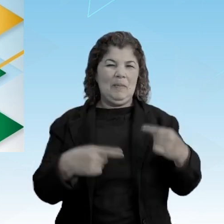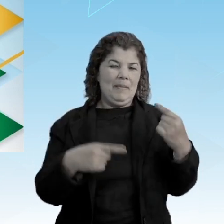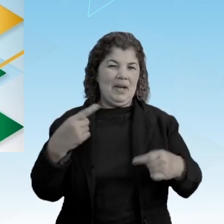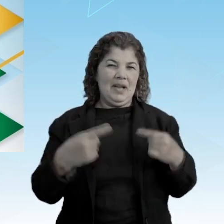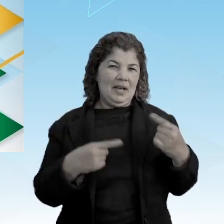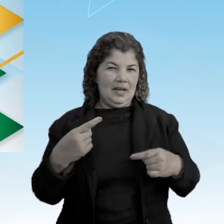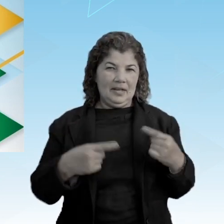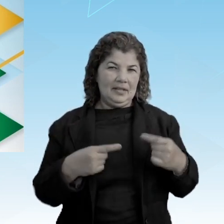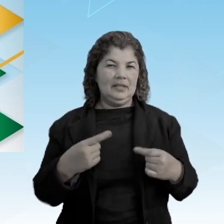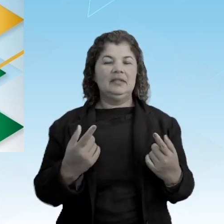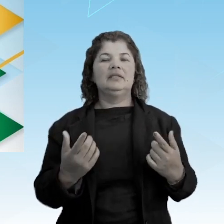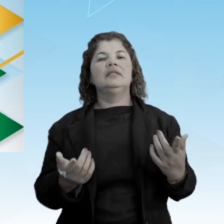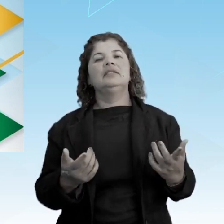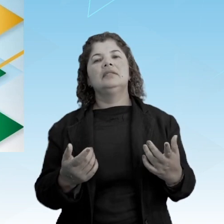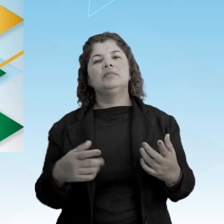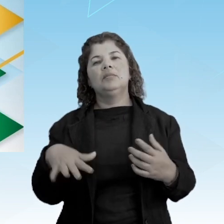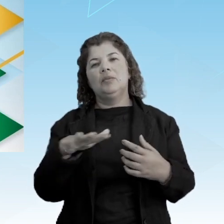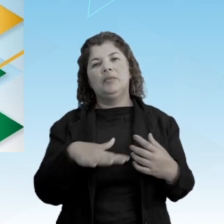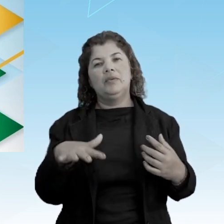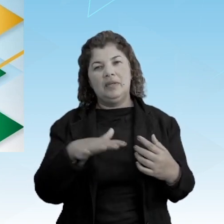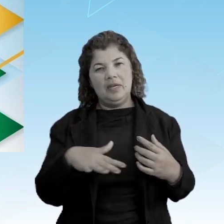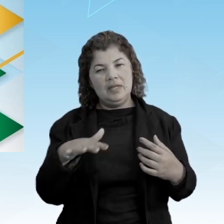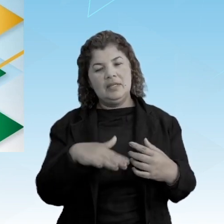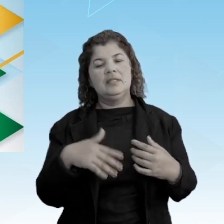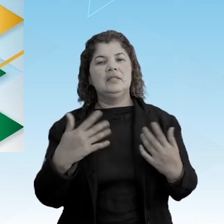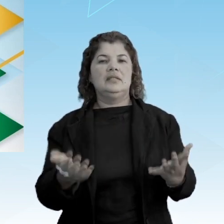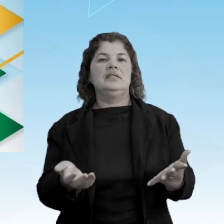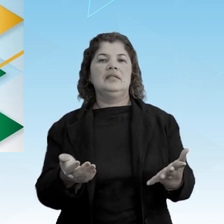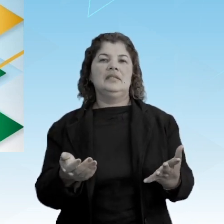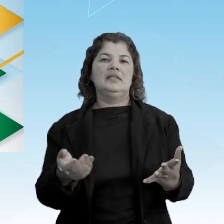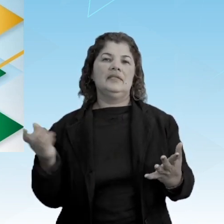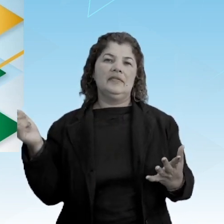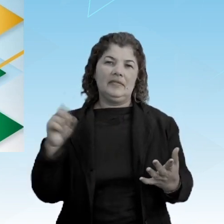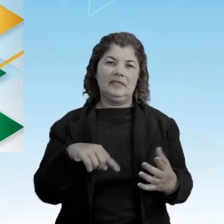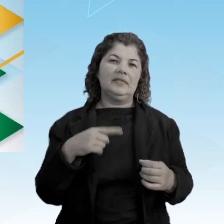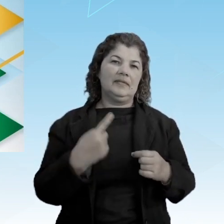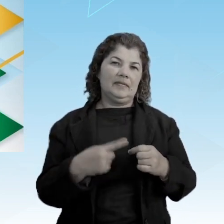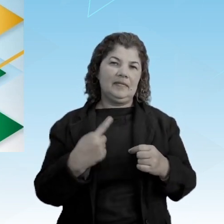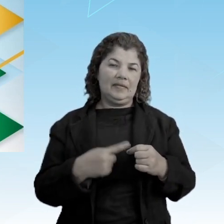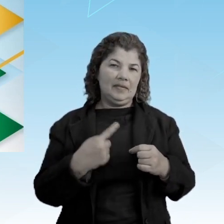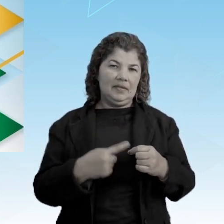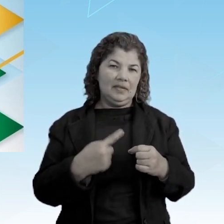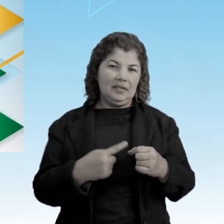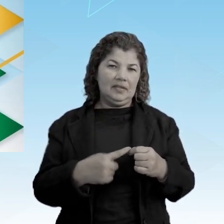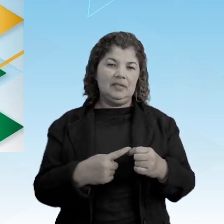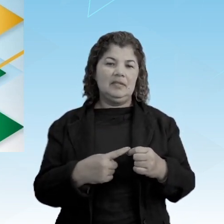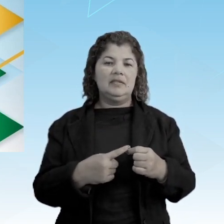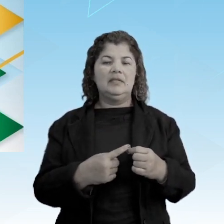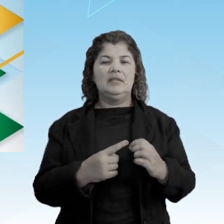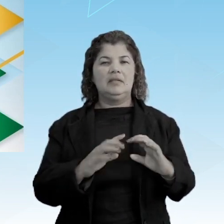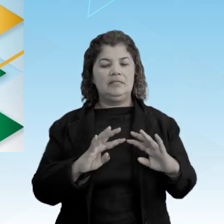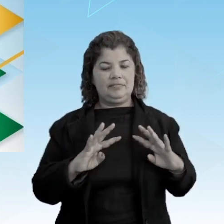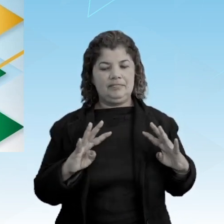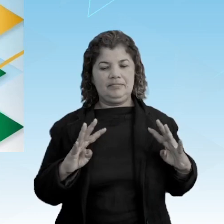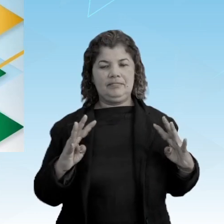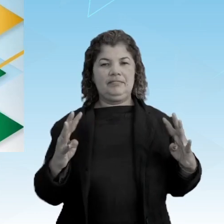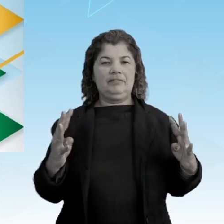batalhões populares vindos do interior da província, cercaram as tropas